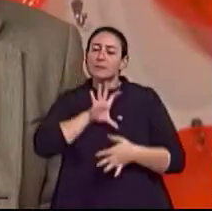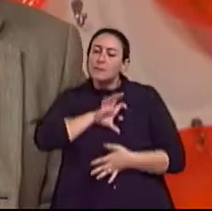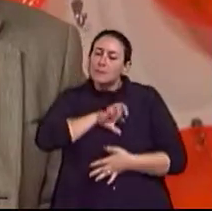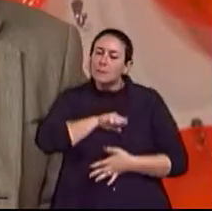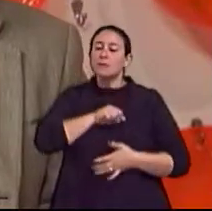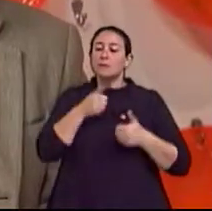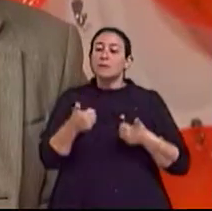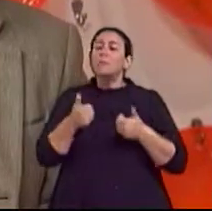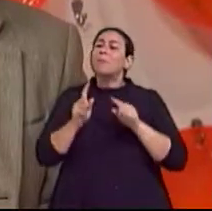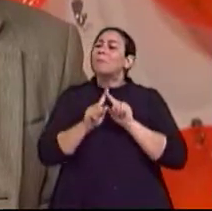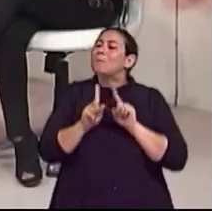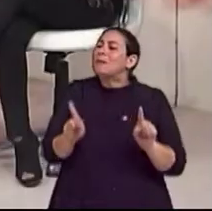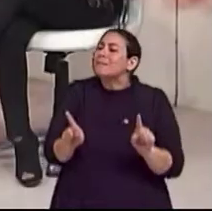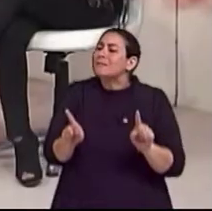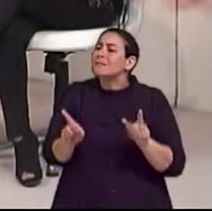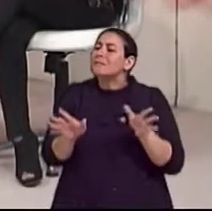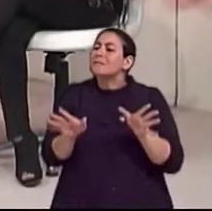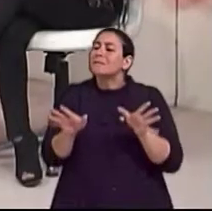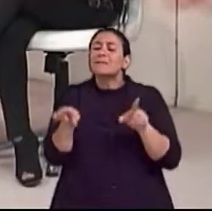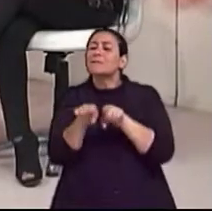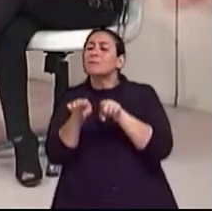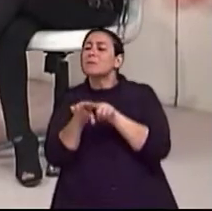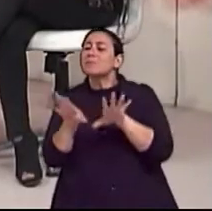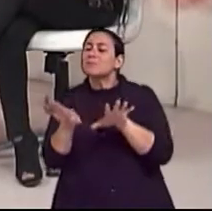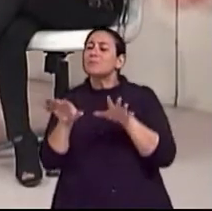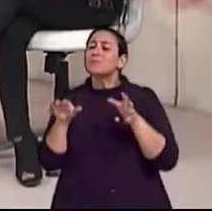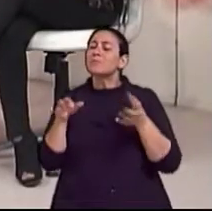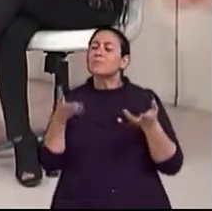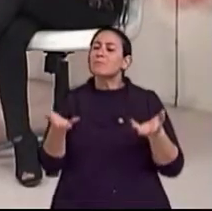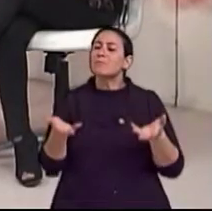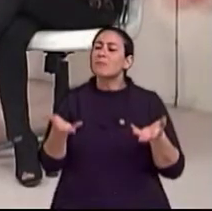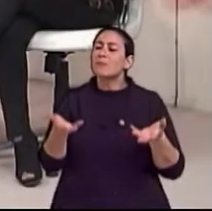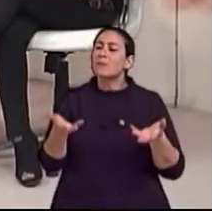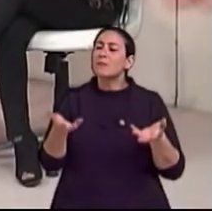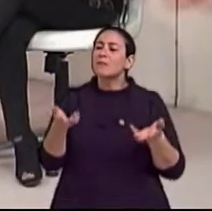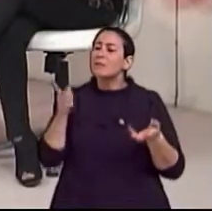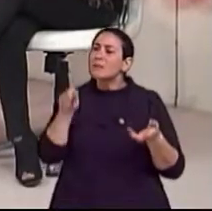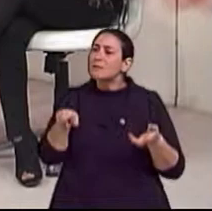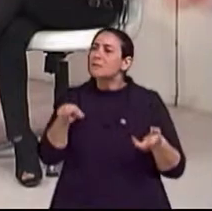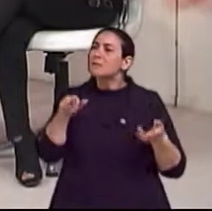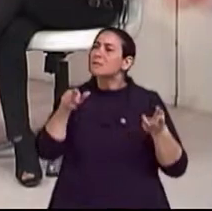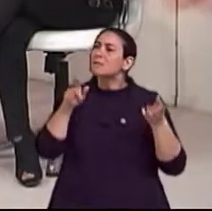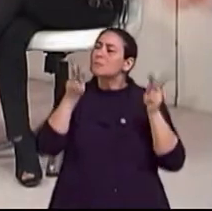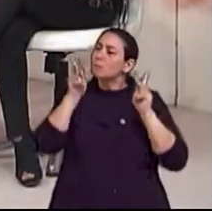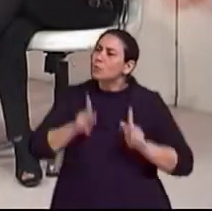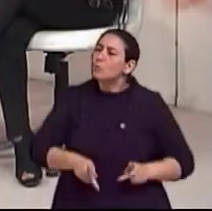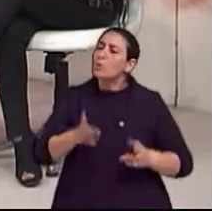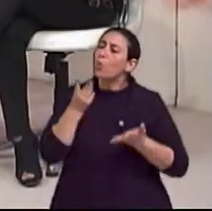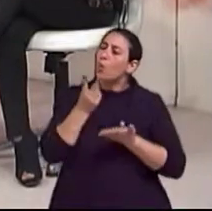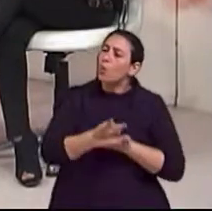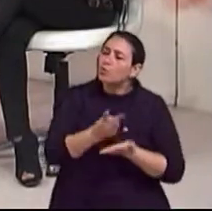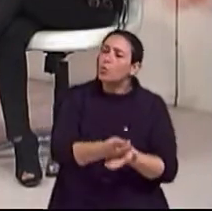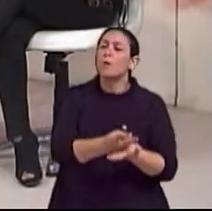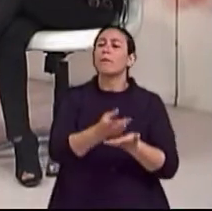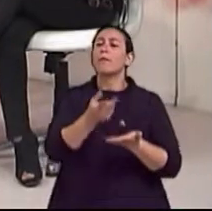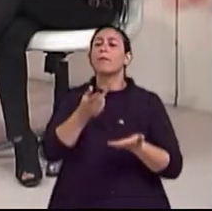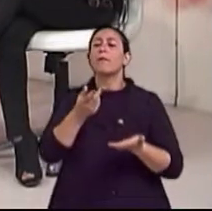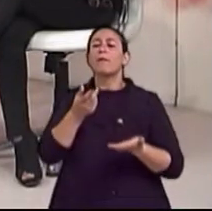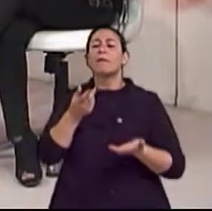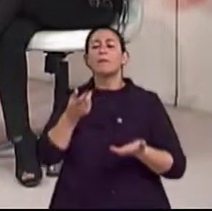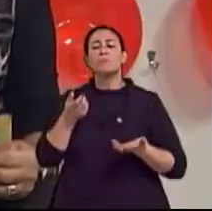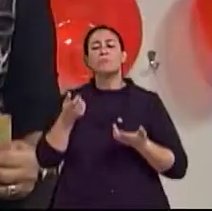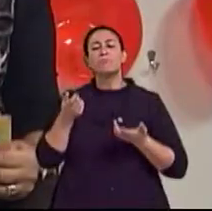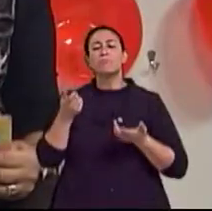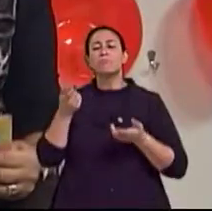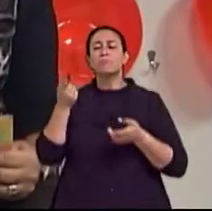Mas a questão também das pessoas de continuarem recebendo a visita da sua